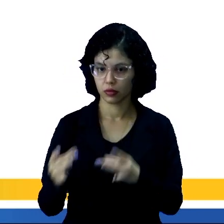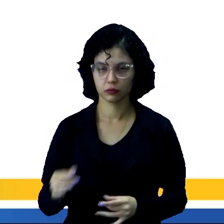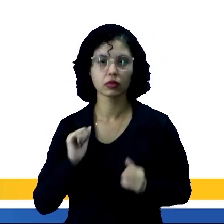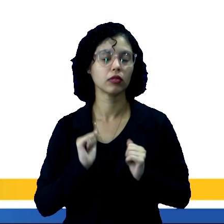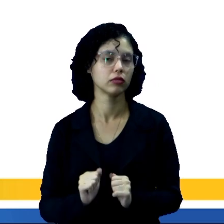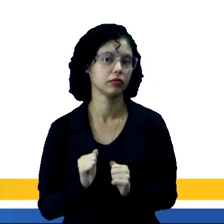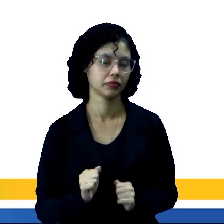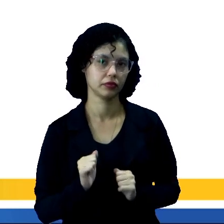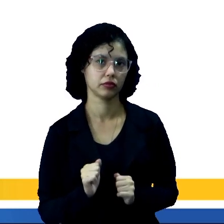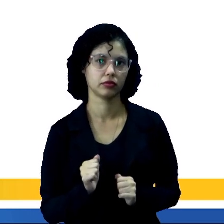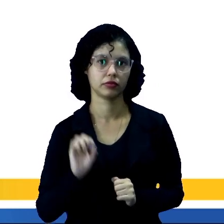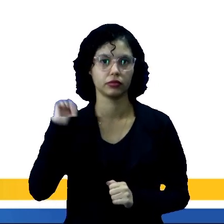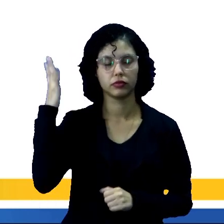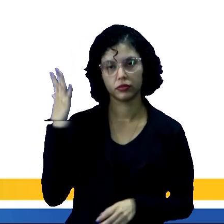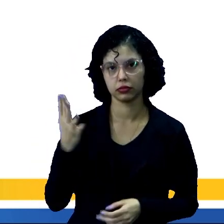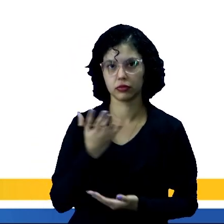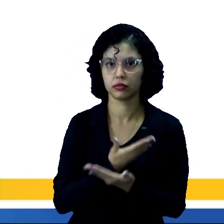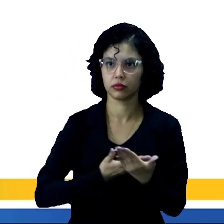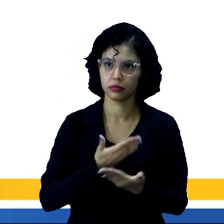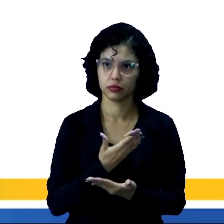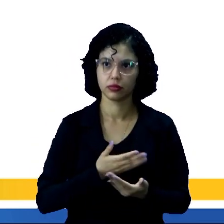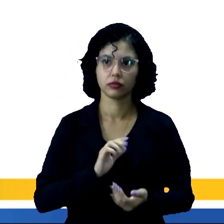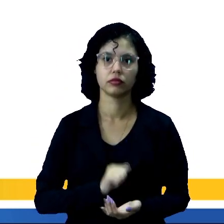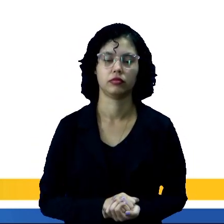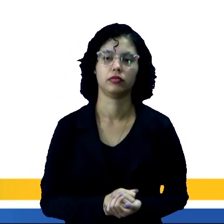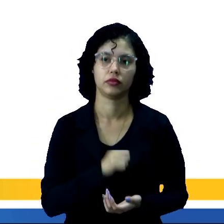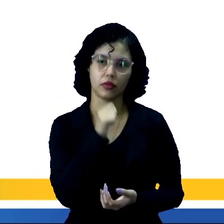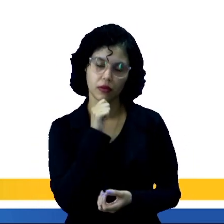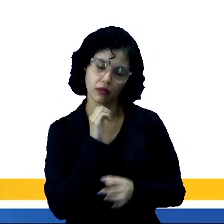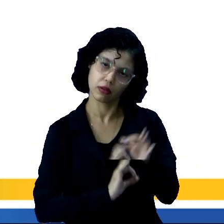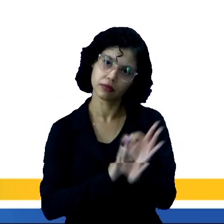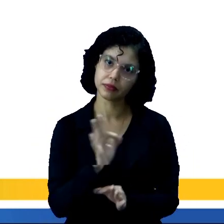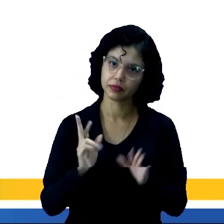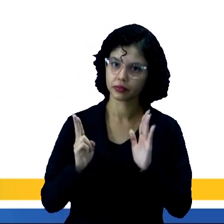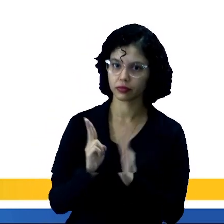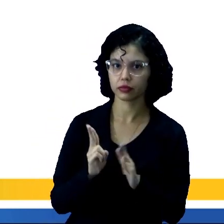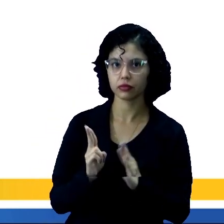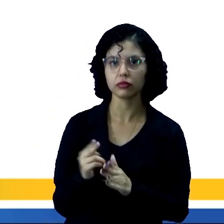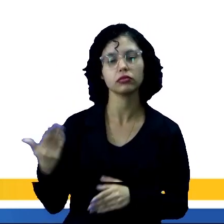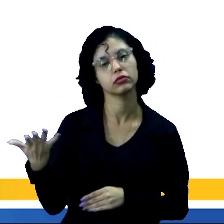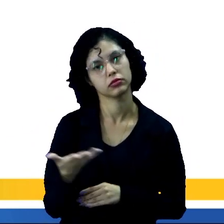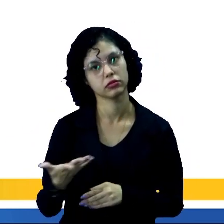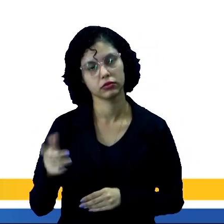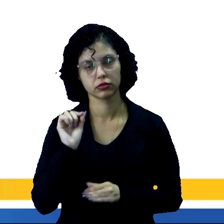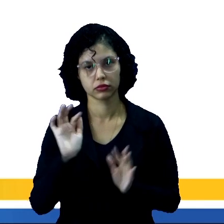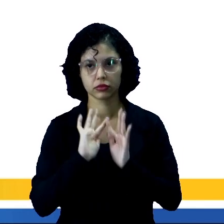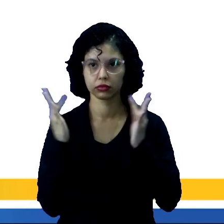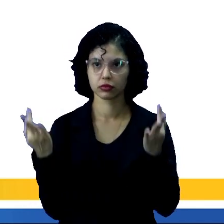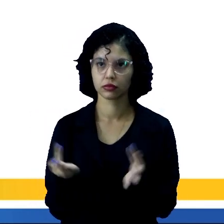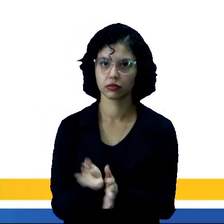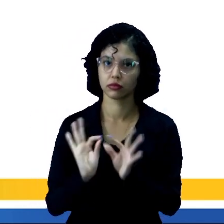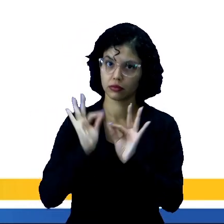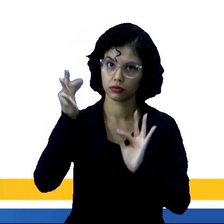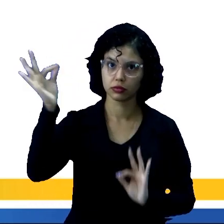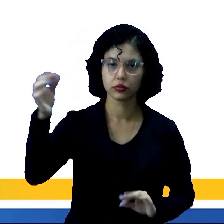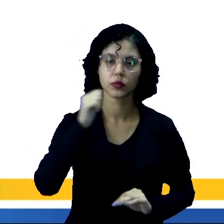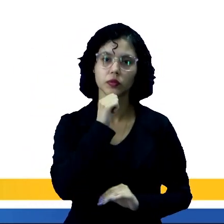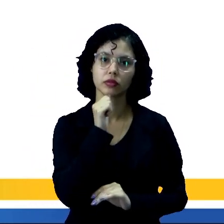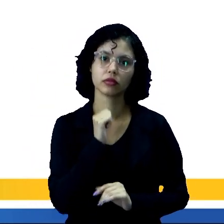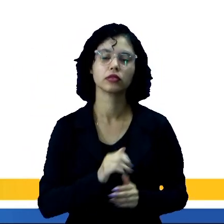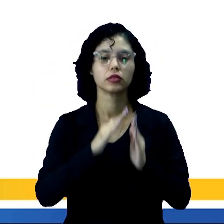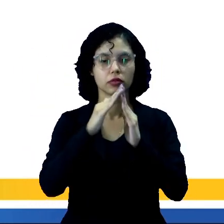que pode ser negociada. A organização social das tribos baseava-se em famílias extensas que